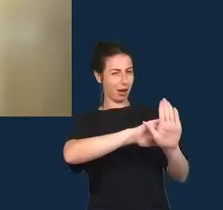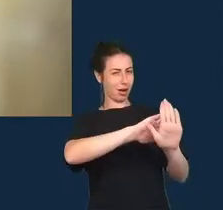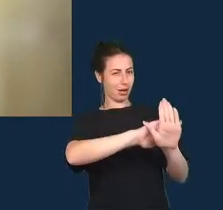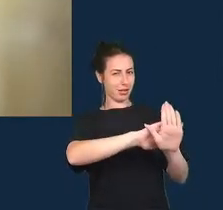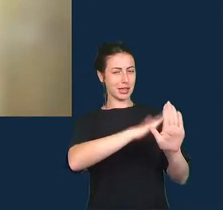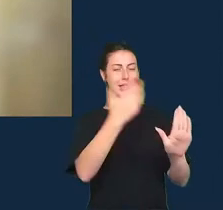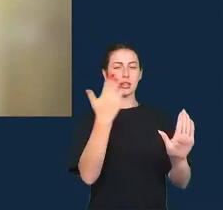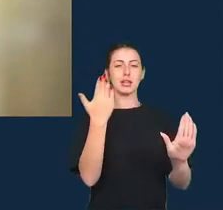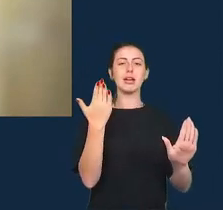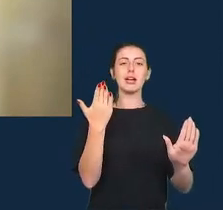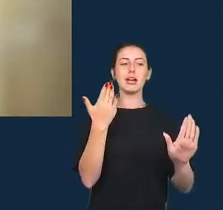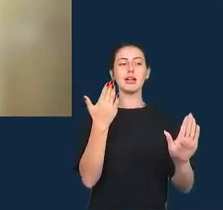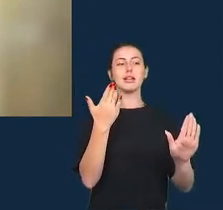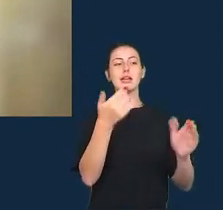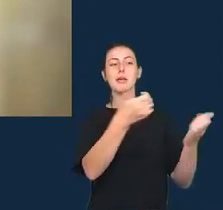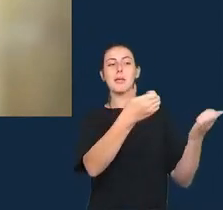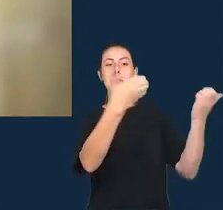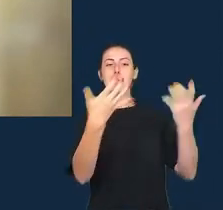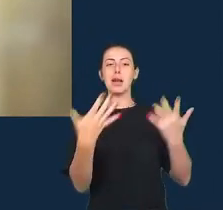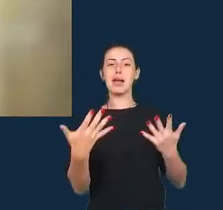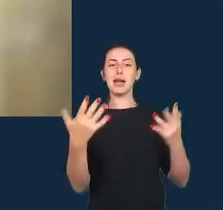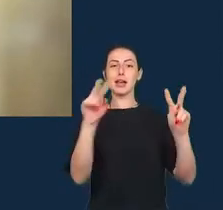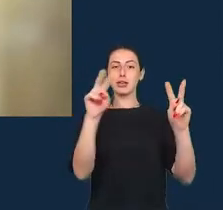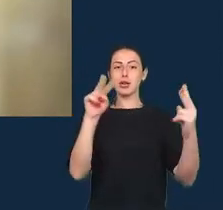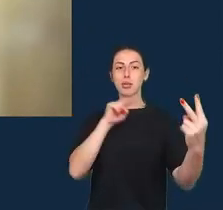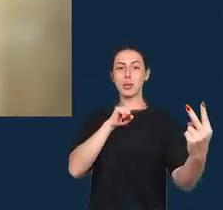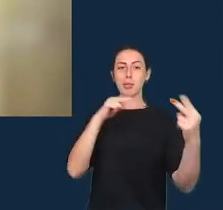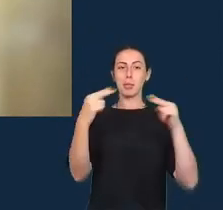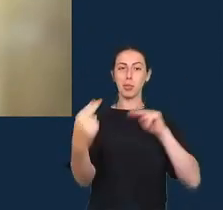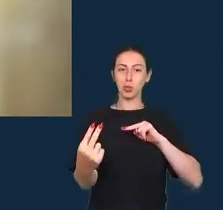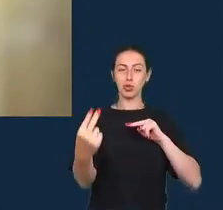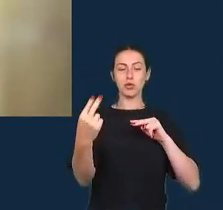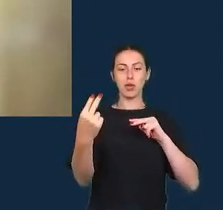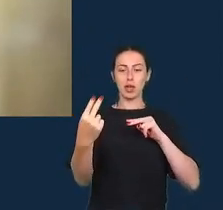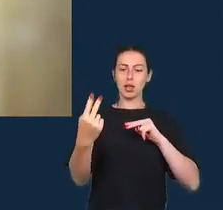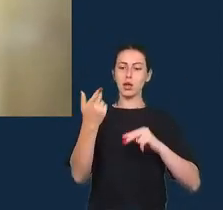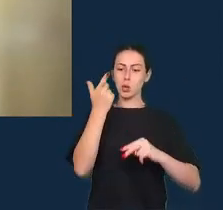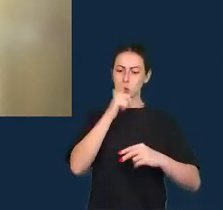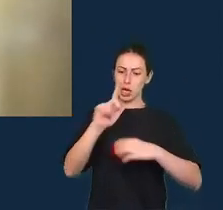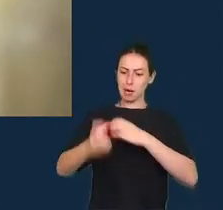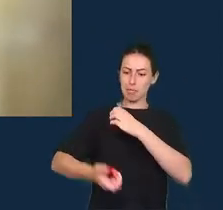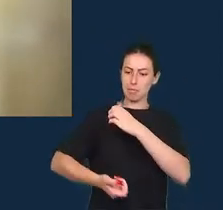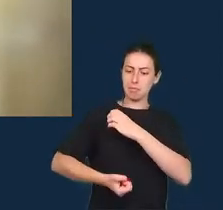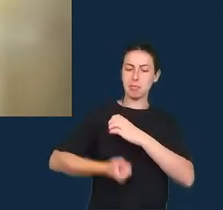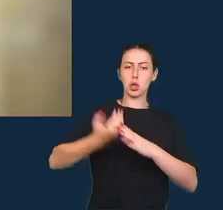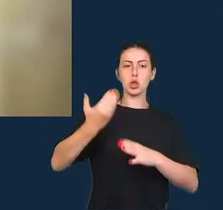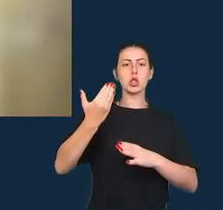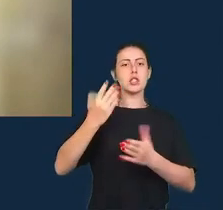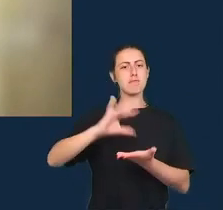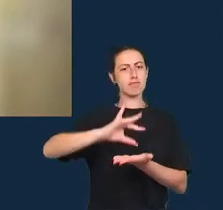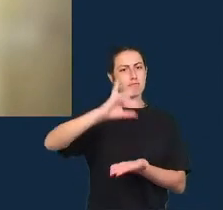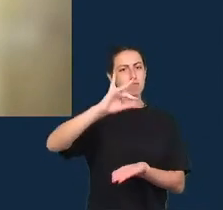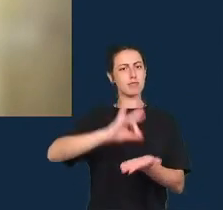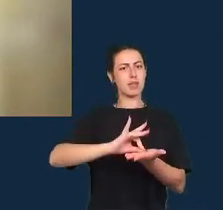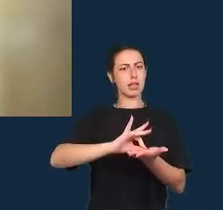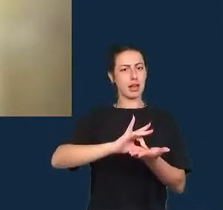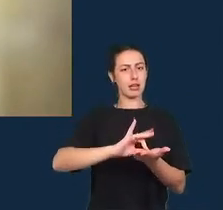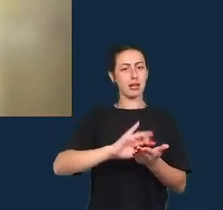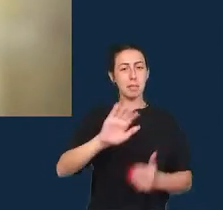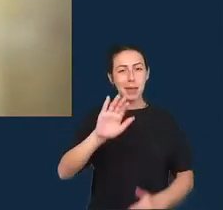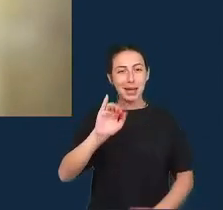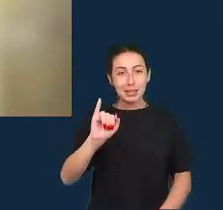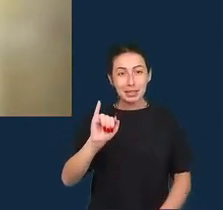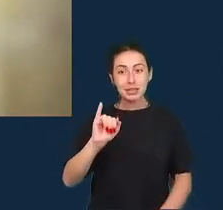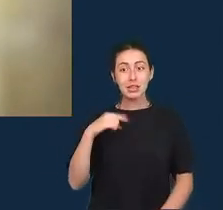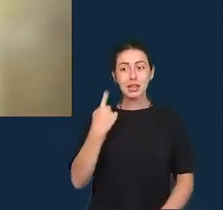fala dessa noção de produção de fatos mas quando a gente leva em conta os tipos de condições